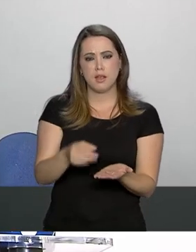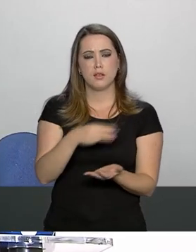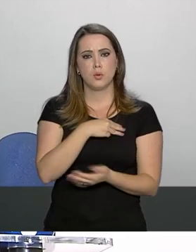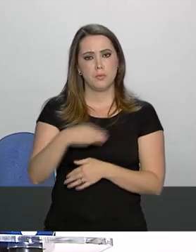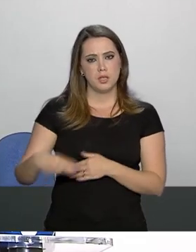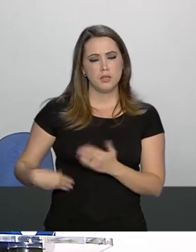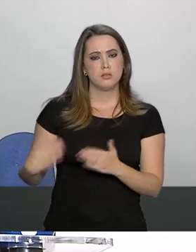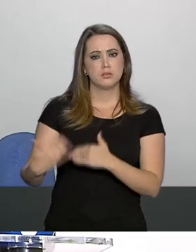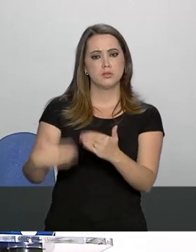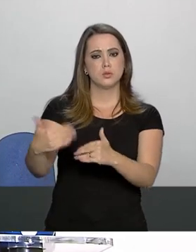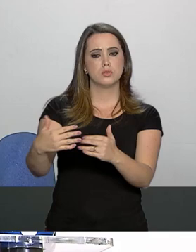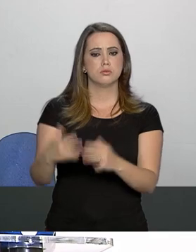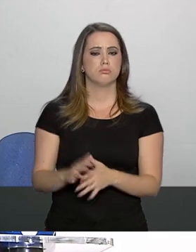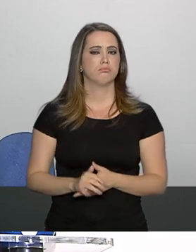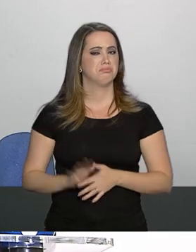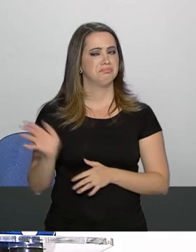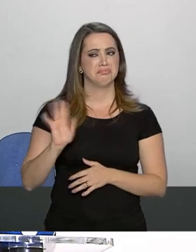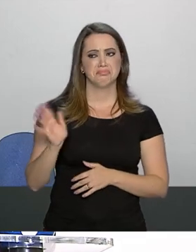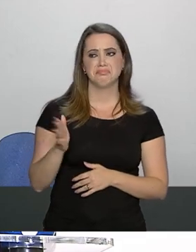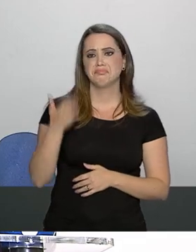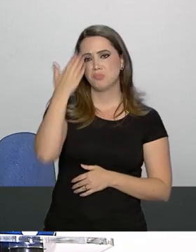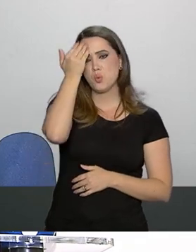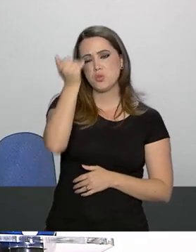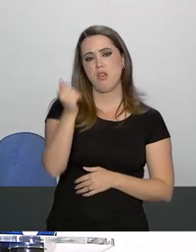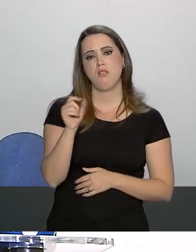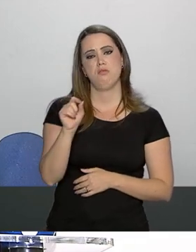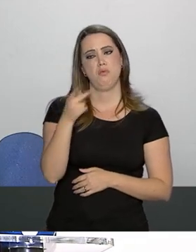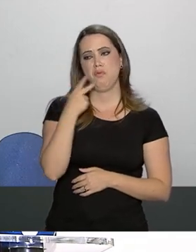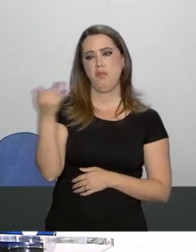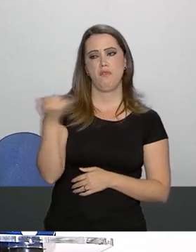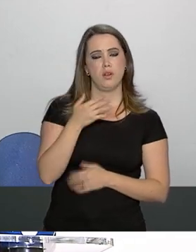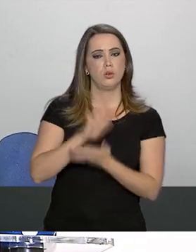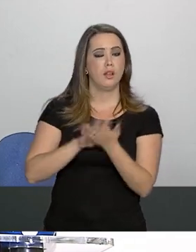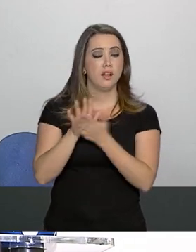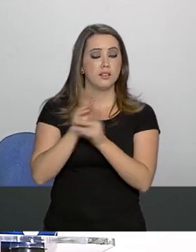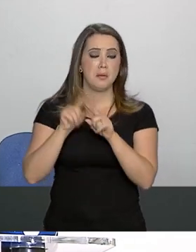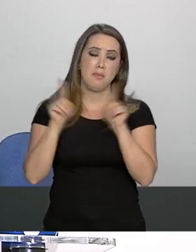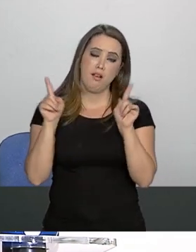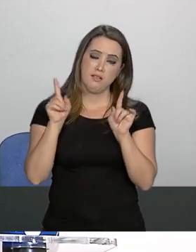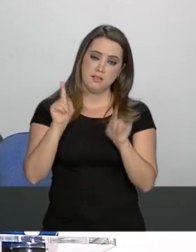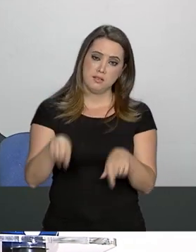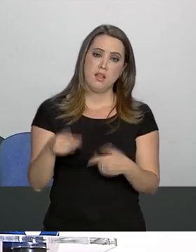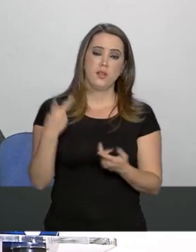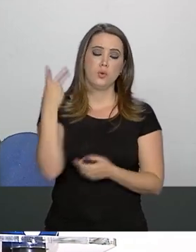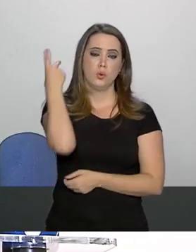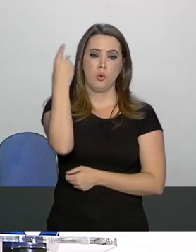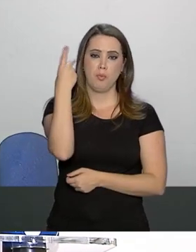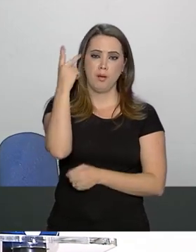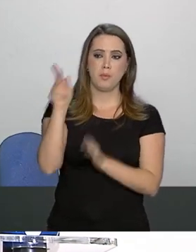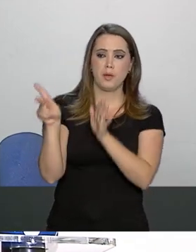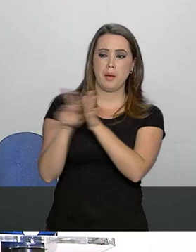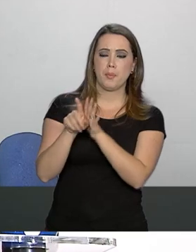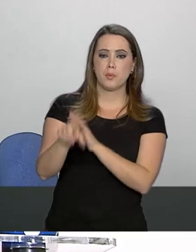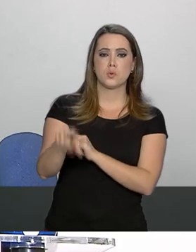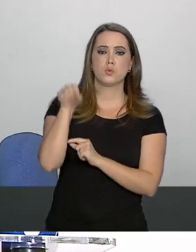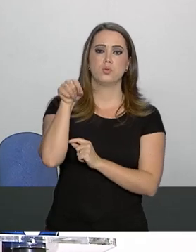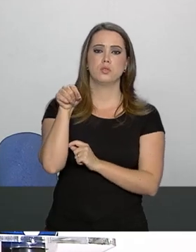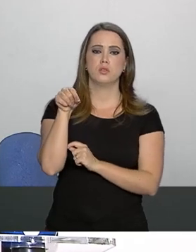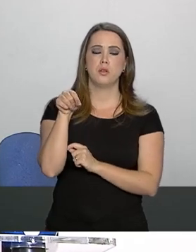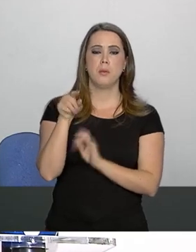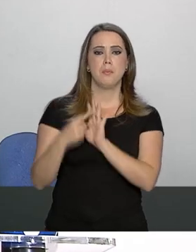permanece mesmo não não fez esse comentário mas me parece natural que a própria escolha